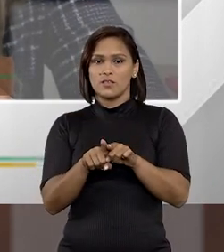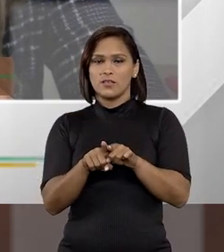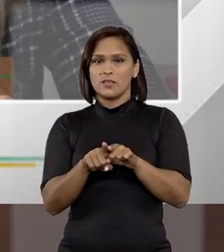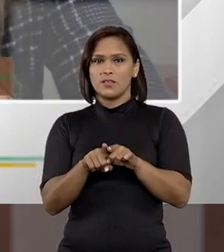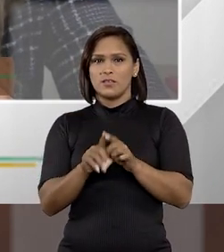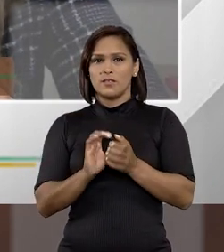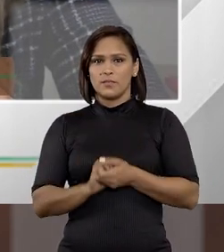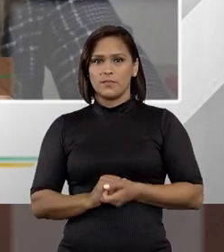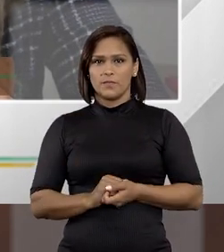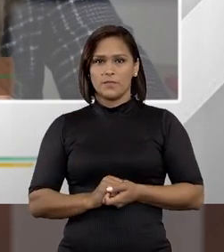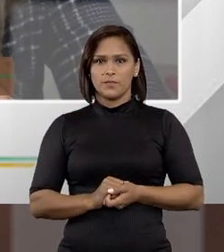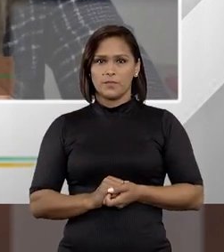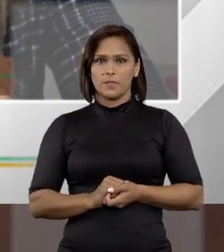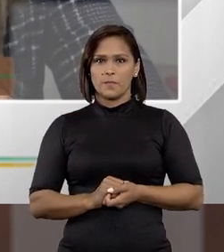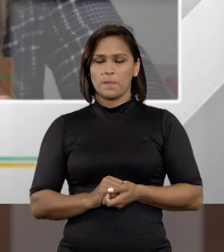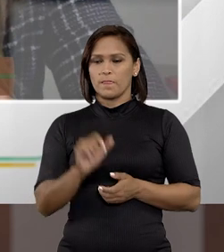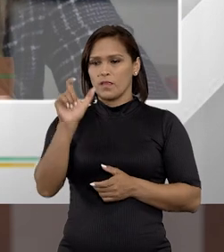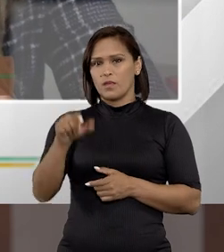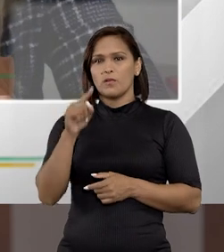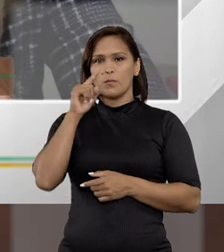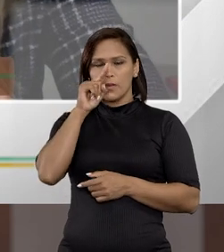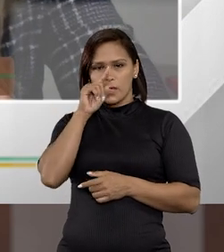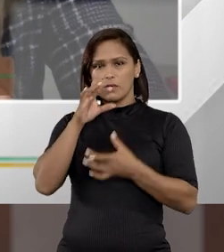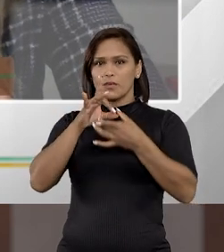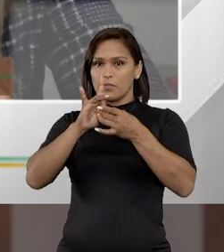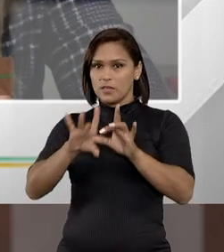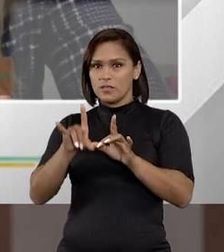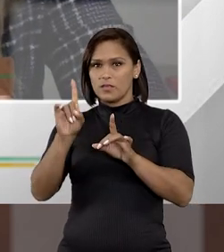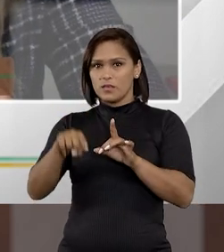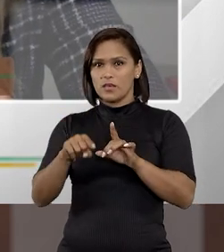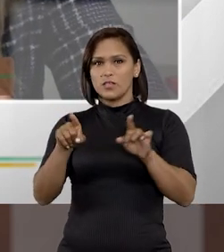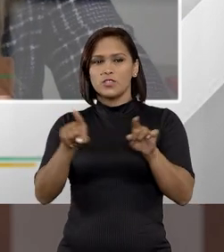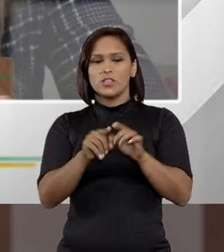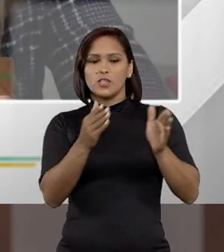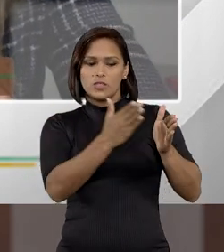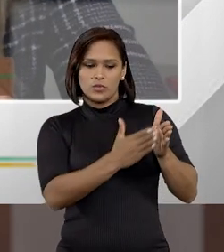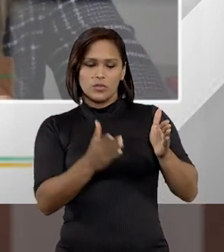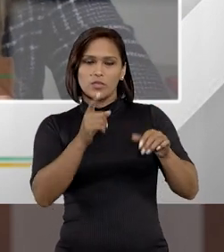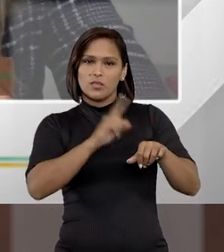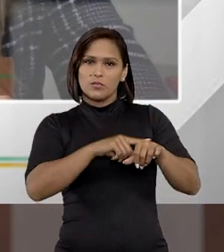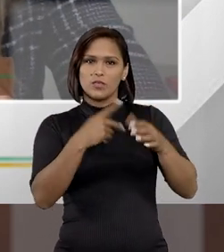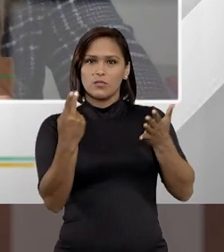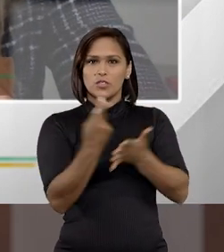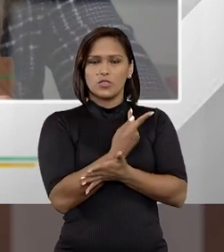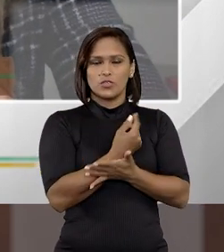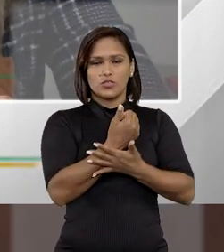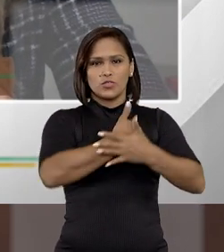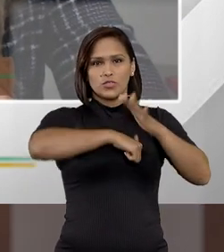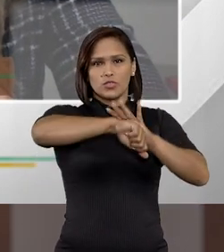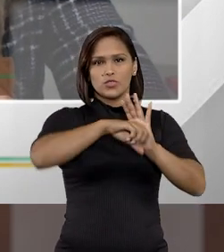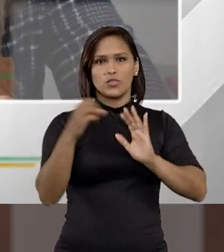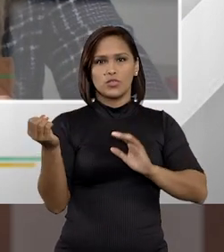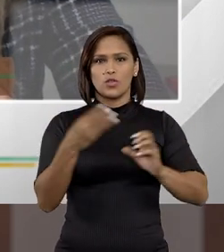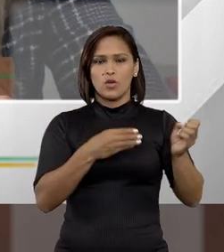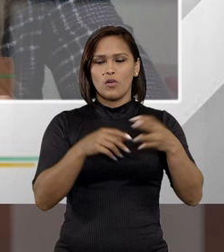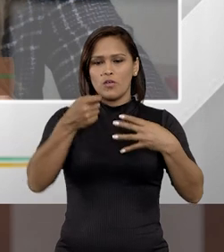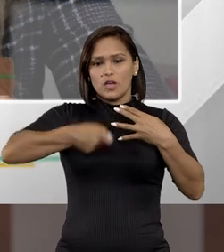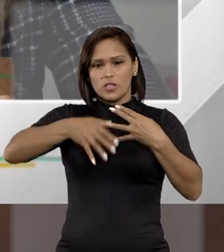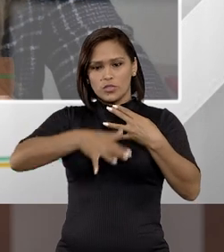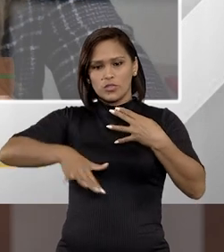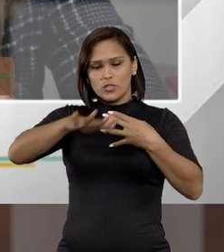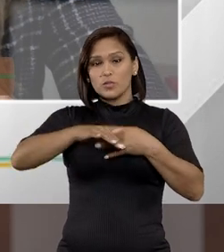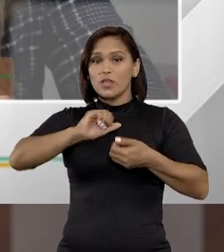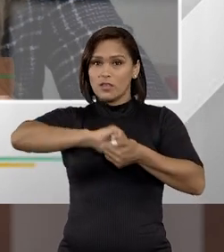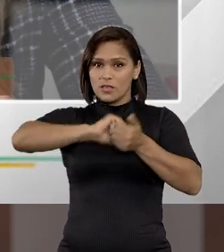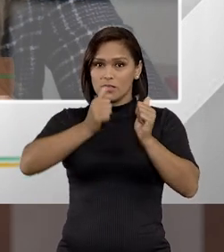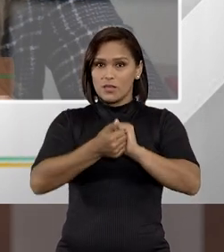do, tanto aí do perigo liberdade e da contemporaneidade, dos fatos novos, então eu acho que a jurisprudência ela